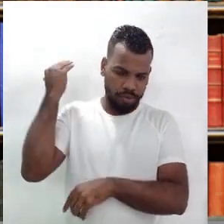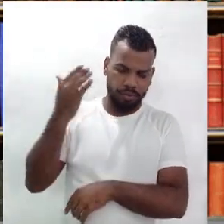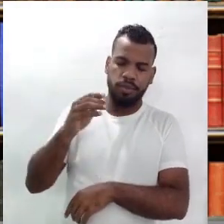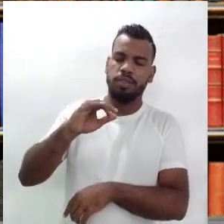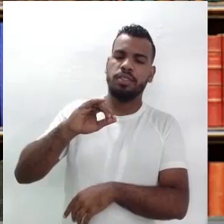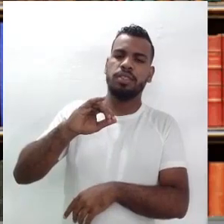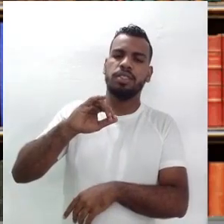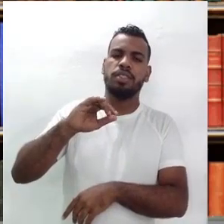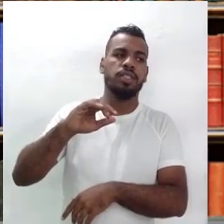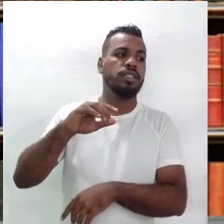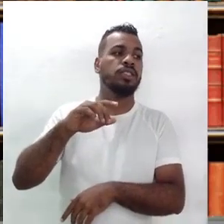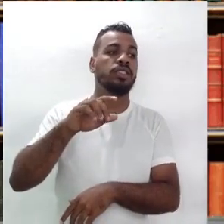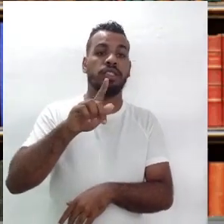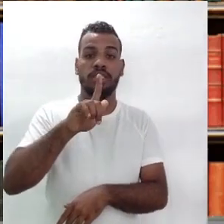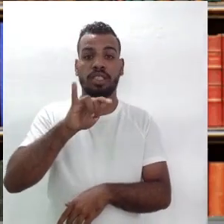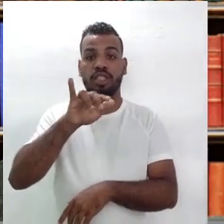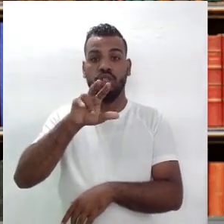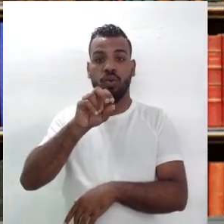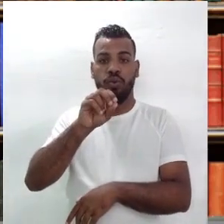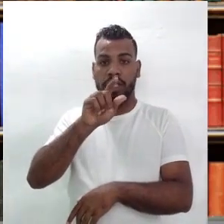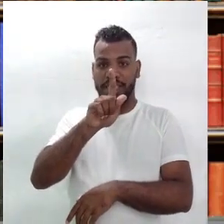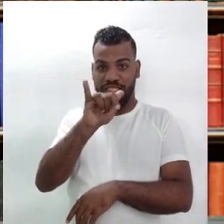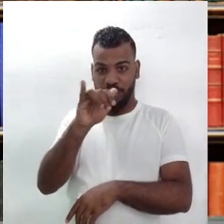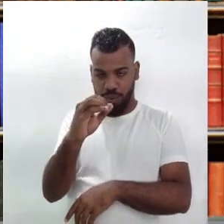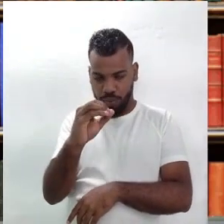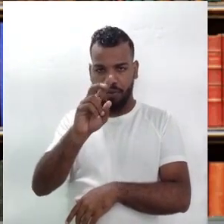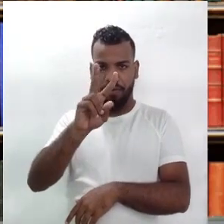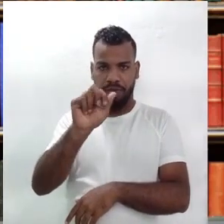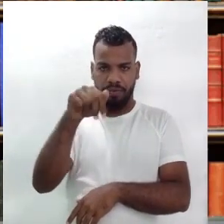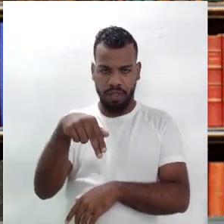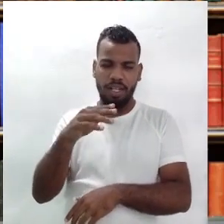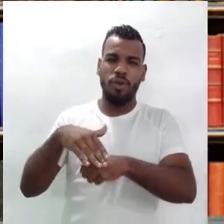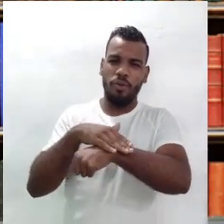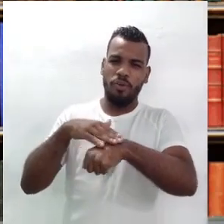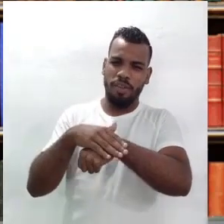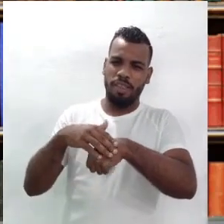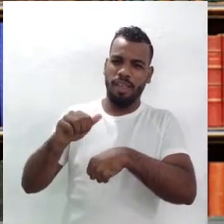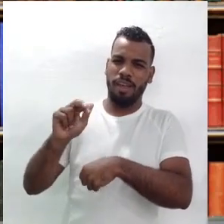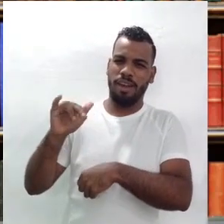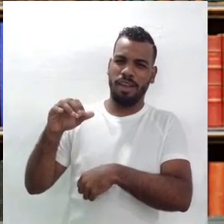Samirco, que nas conversas com o Ariano Suassuna,